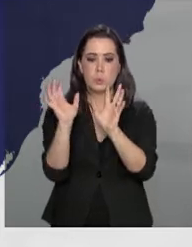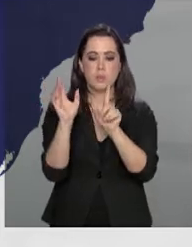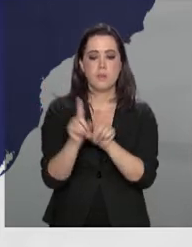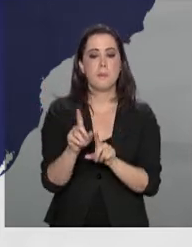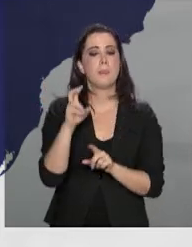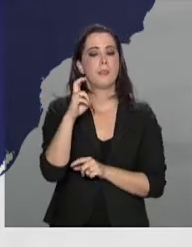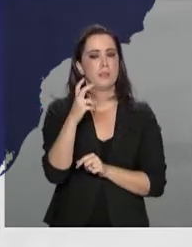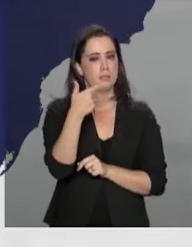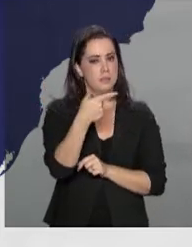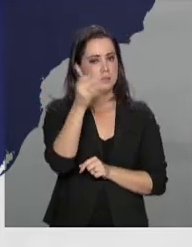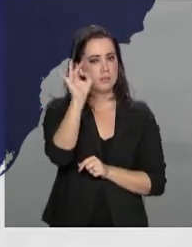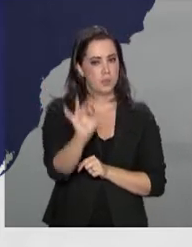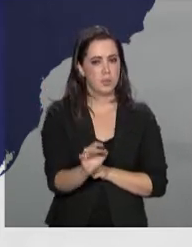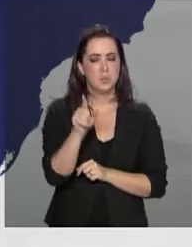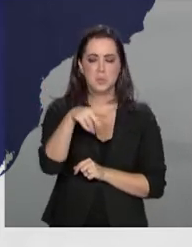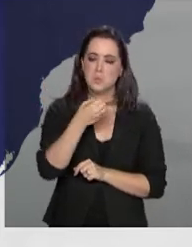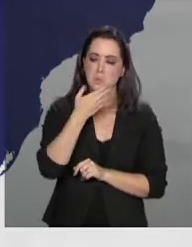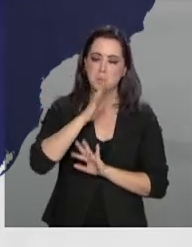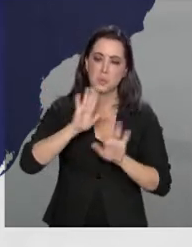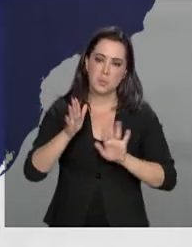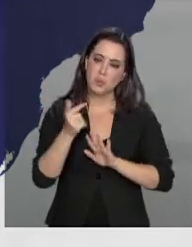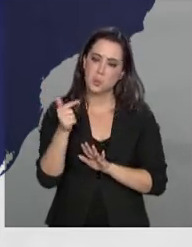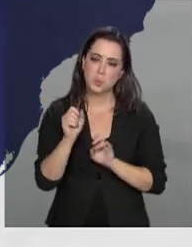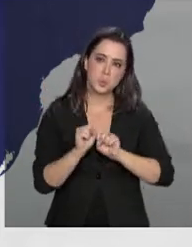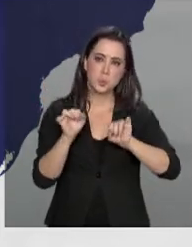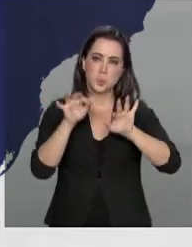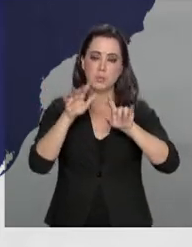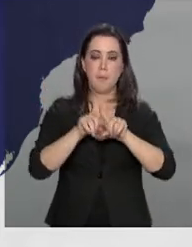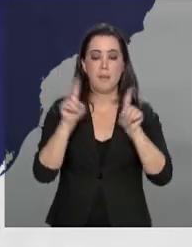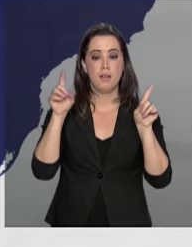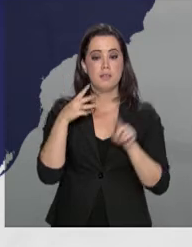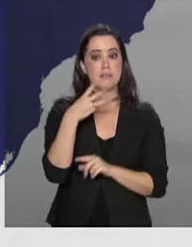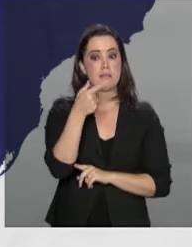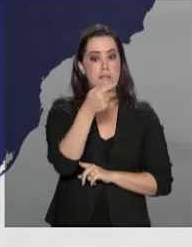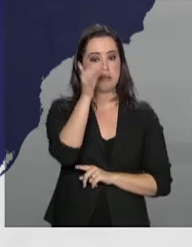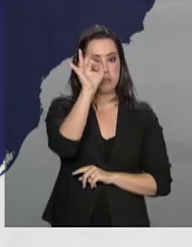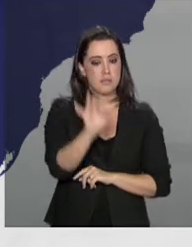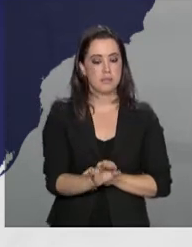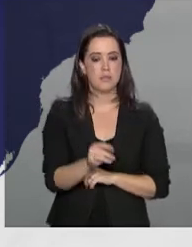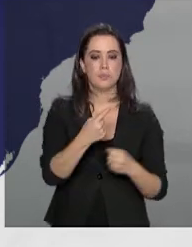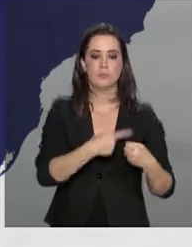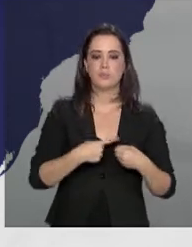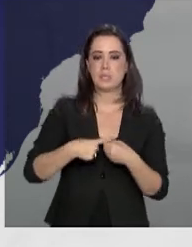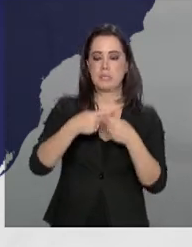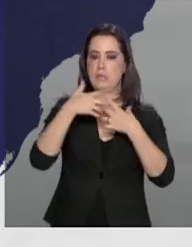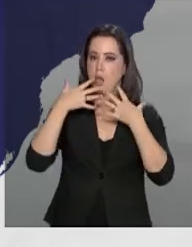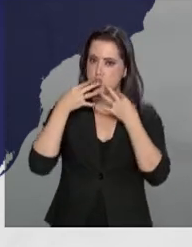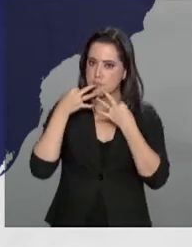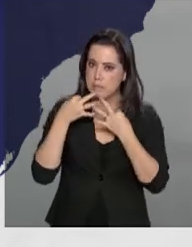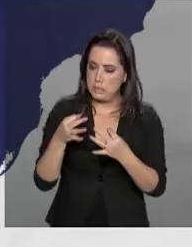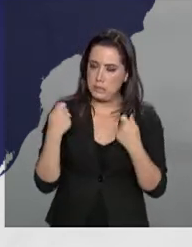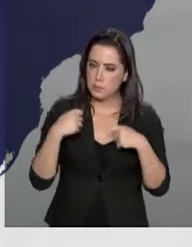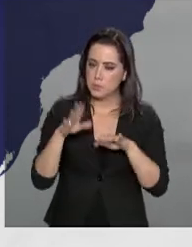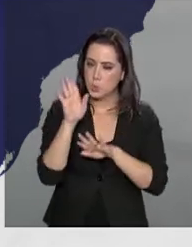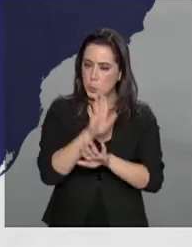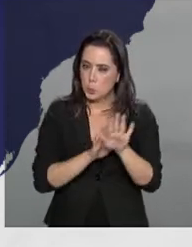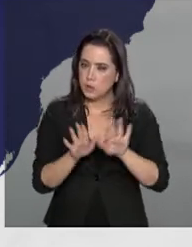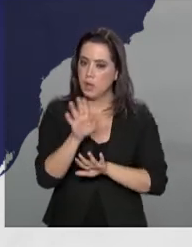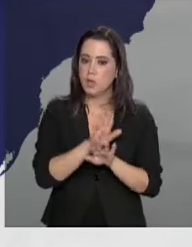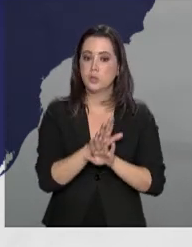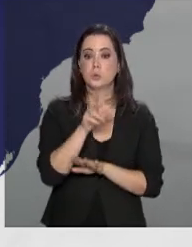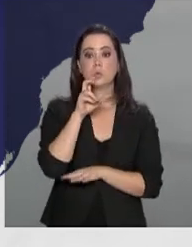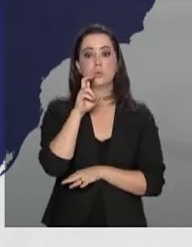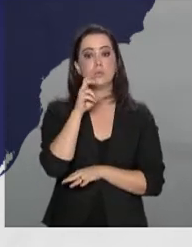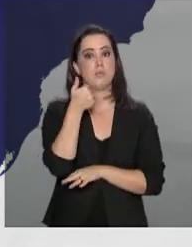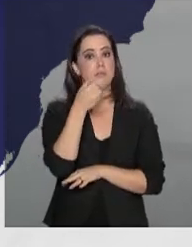estão em situação satisfatória, mais de 37% em alerta e 10% em situação